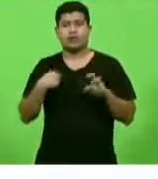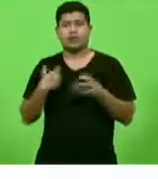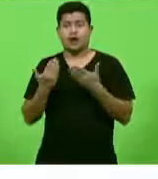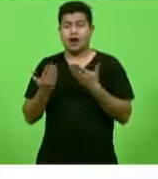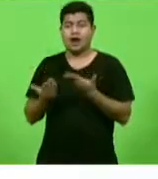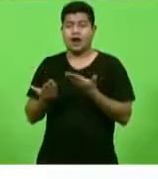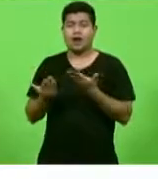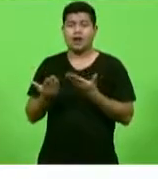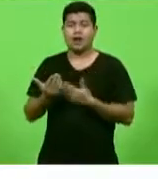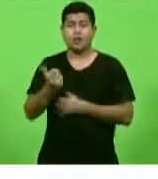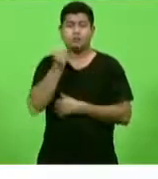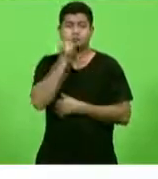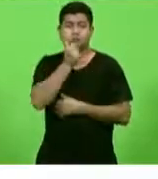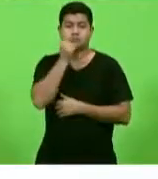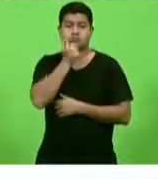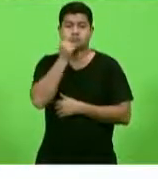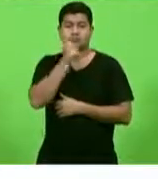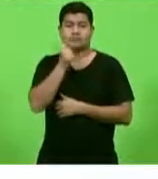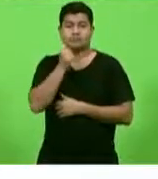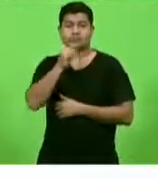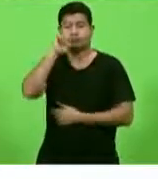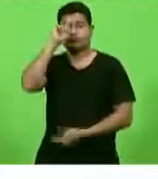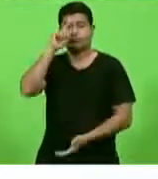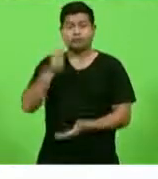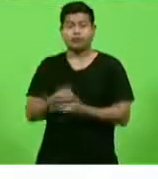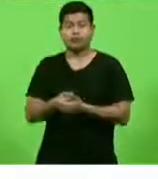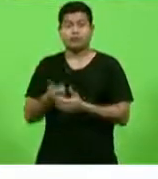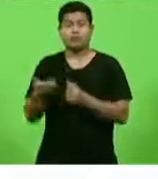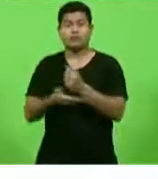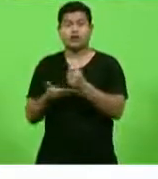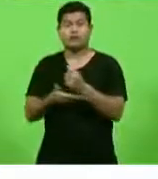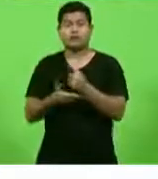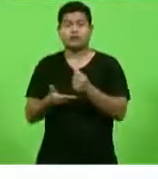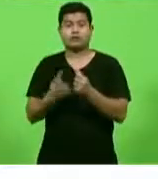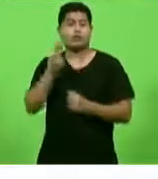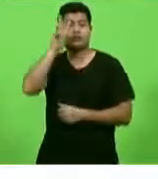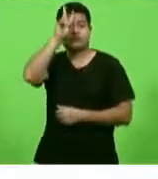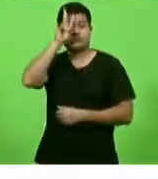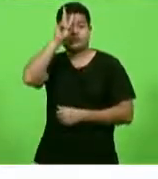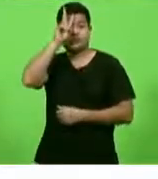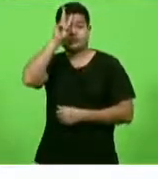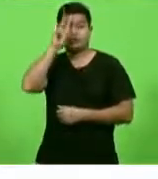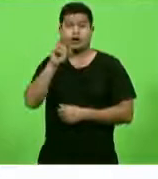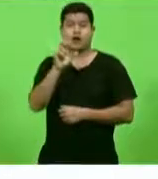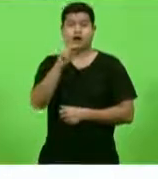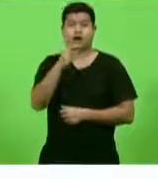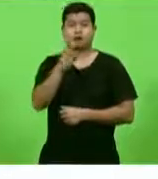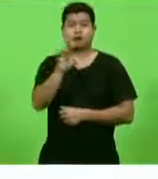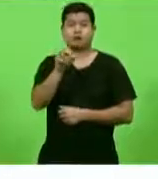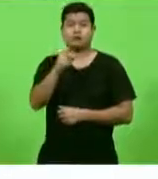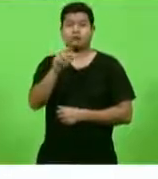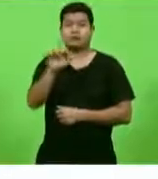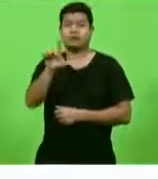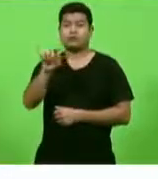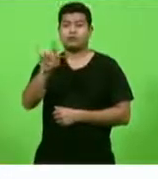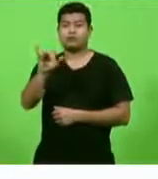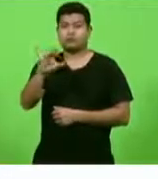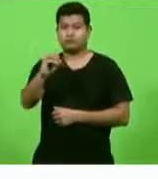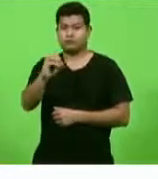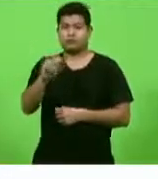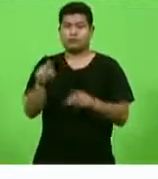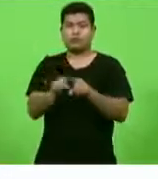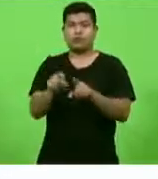a magistrada proferiu a sentença com base em dados históricos, antropológicos, sociológicos,